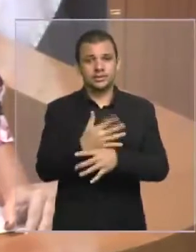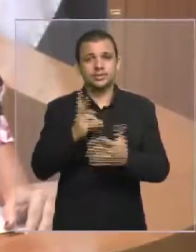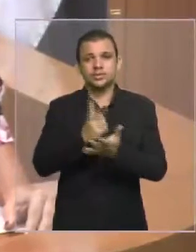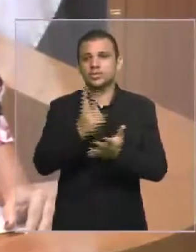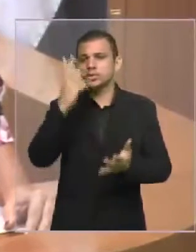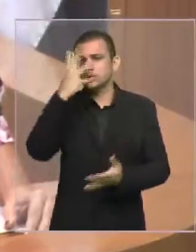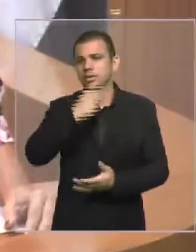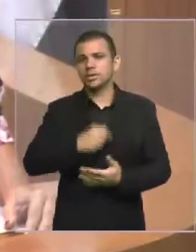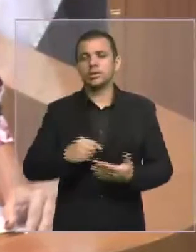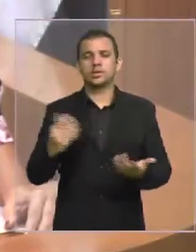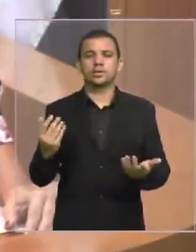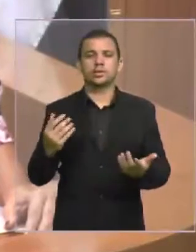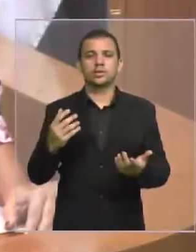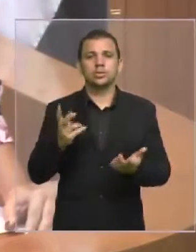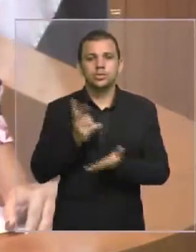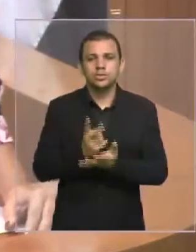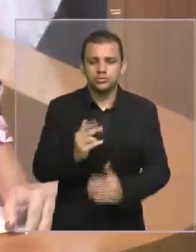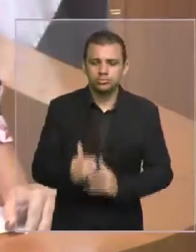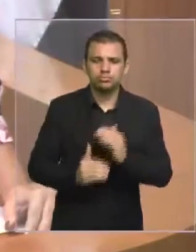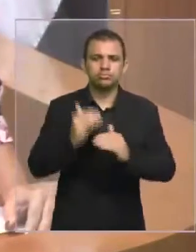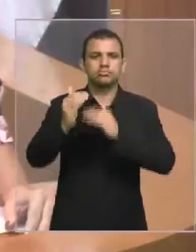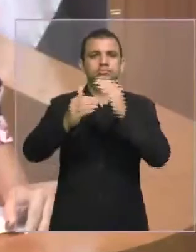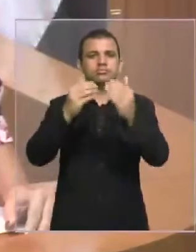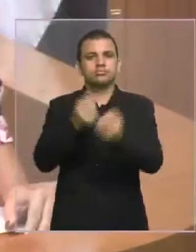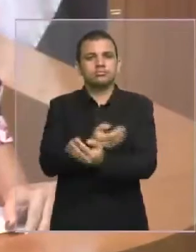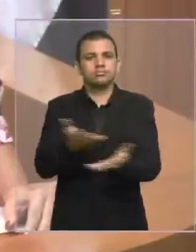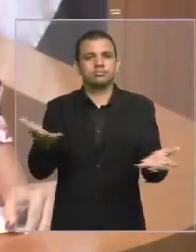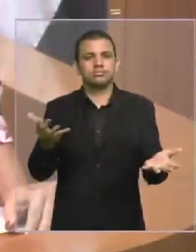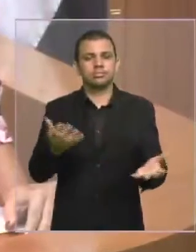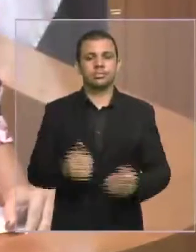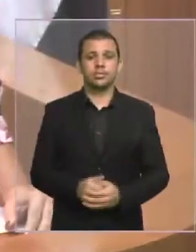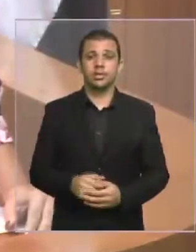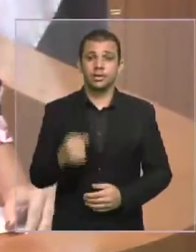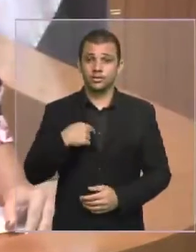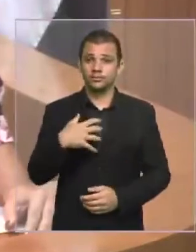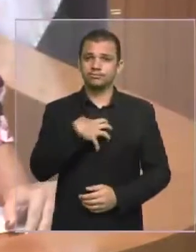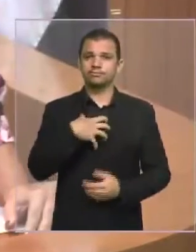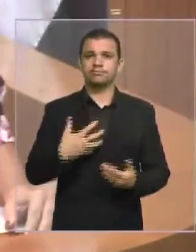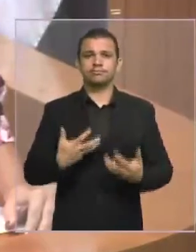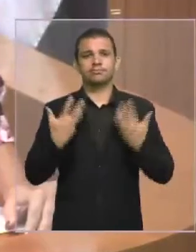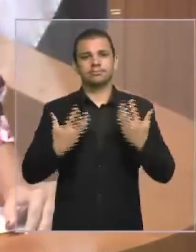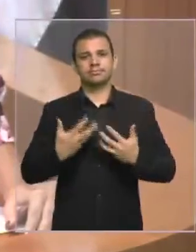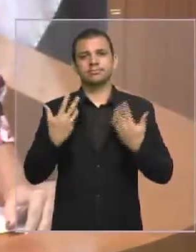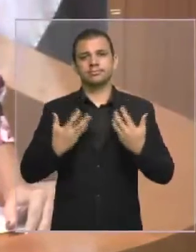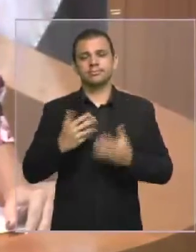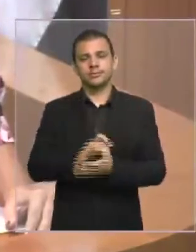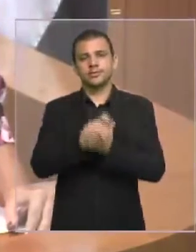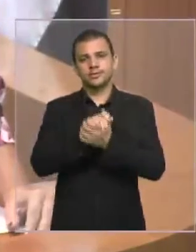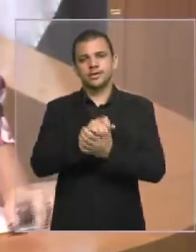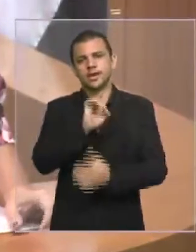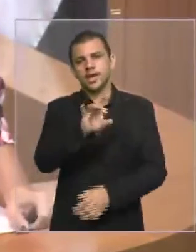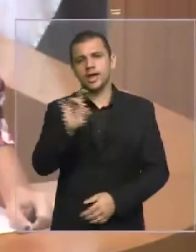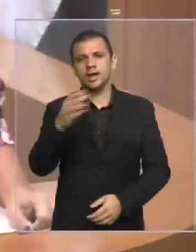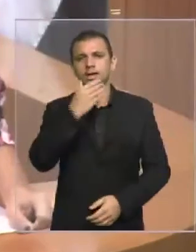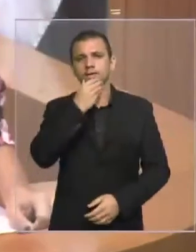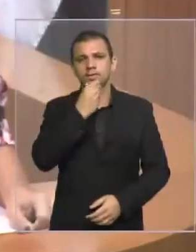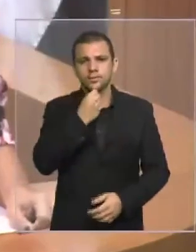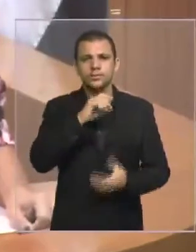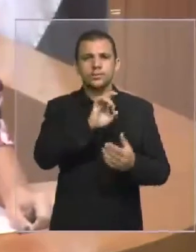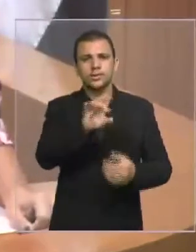e generosa. E é com muita alegria que saúdo cada homem, cada mulher,